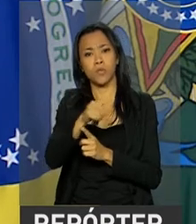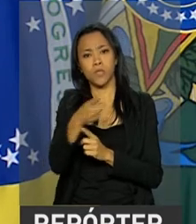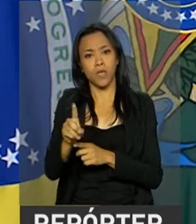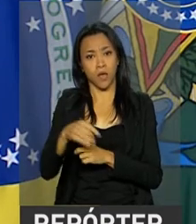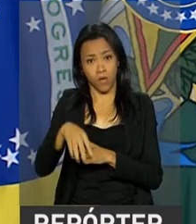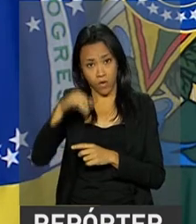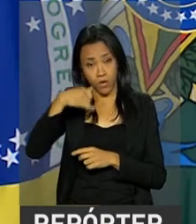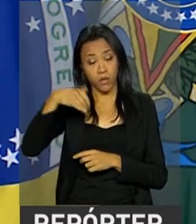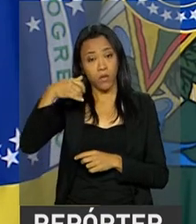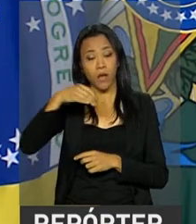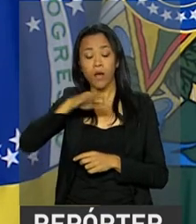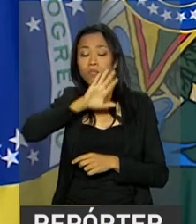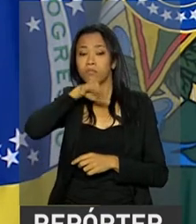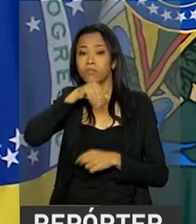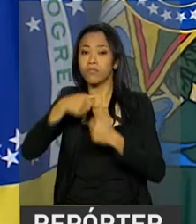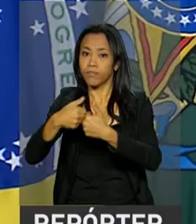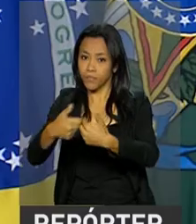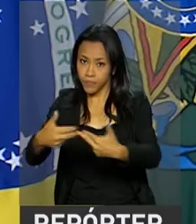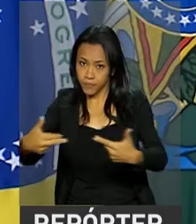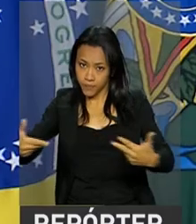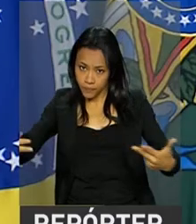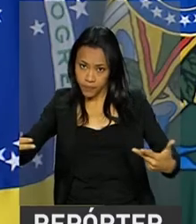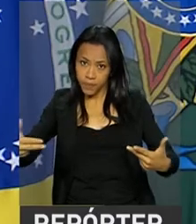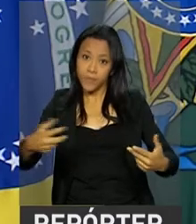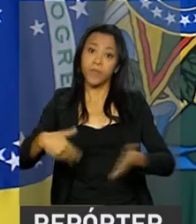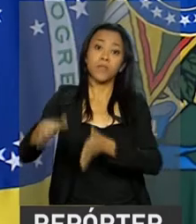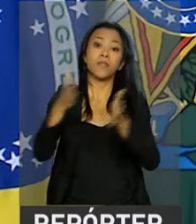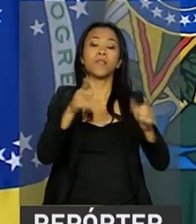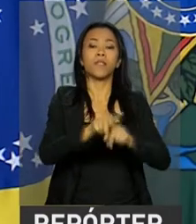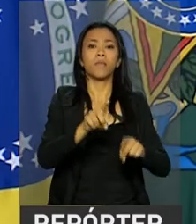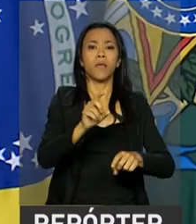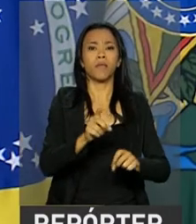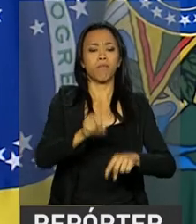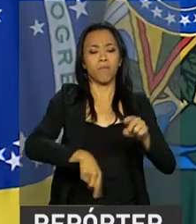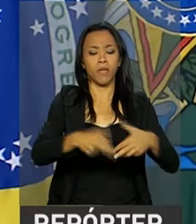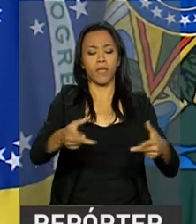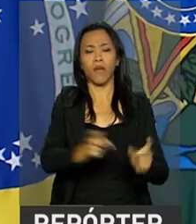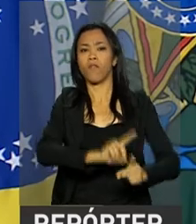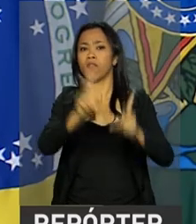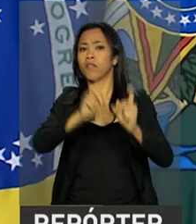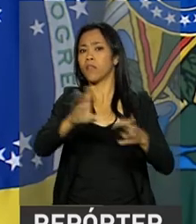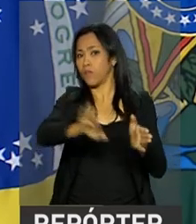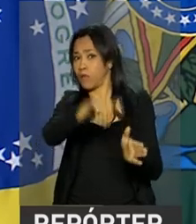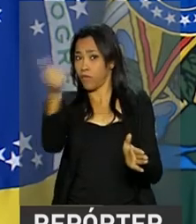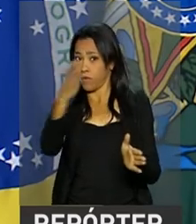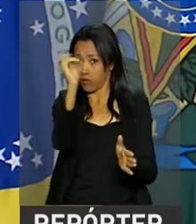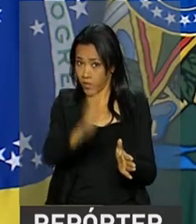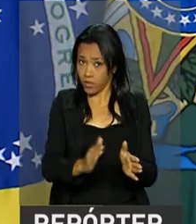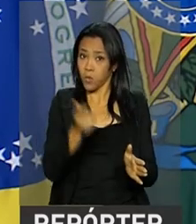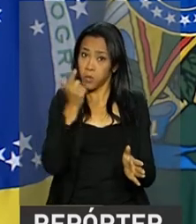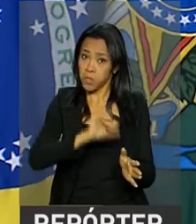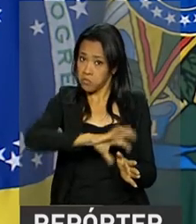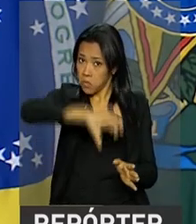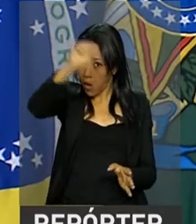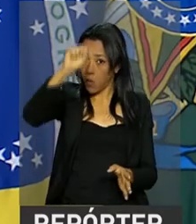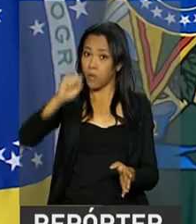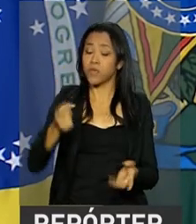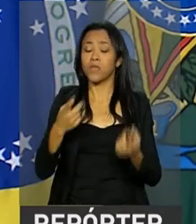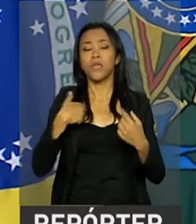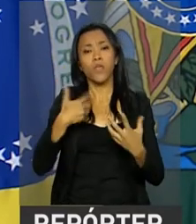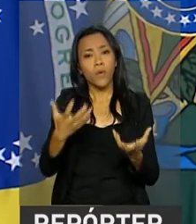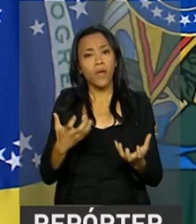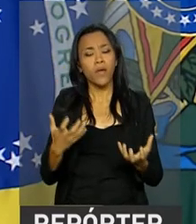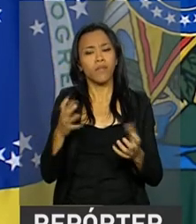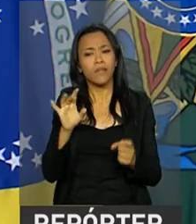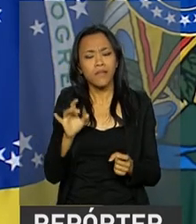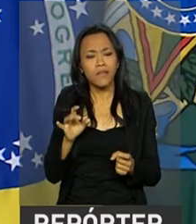e nas exportações. Eu quero construir com cada brasileiro e com cada brasileira